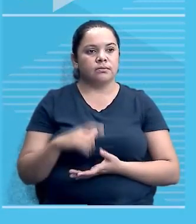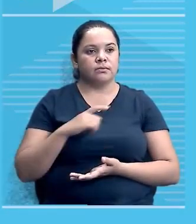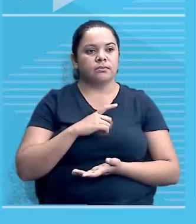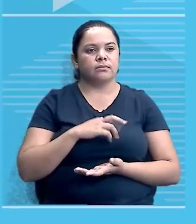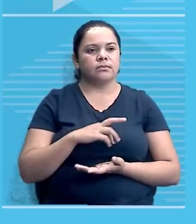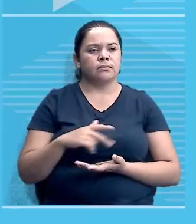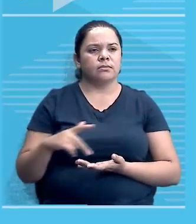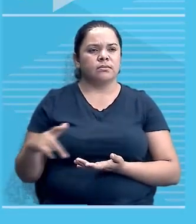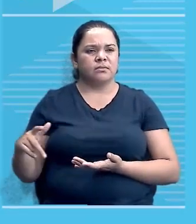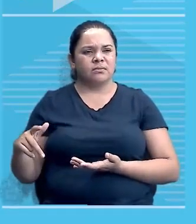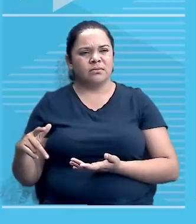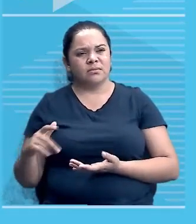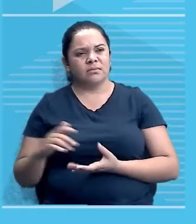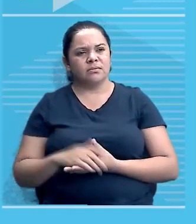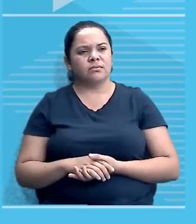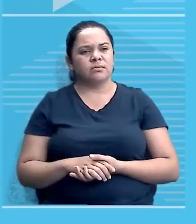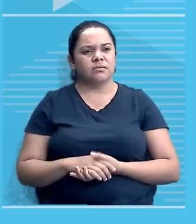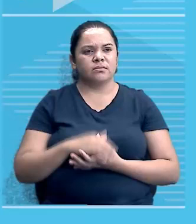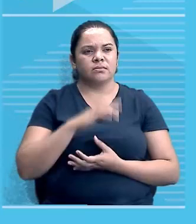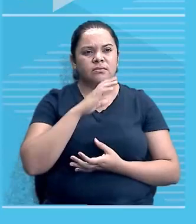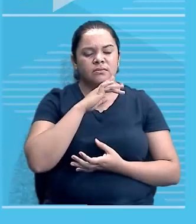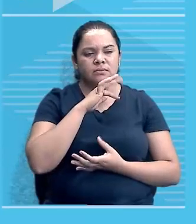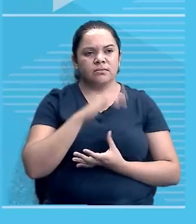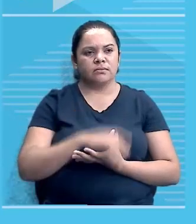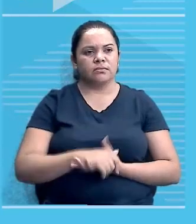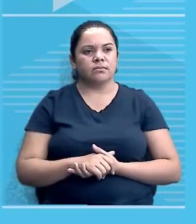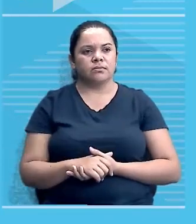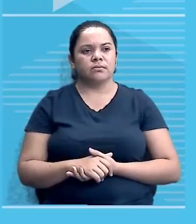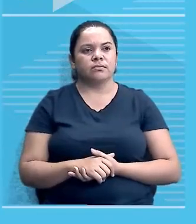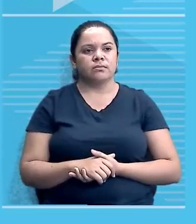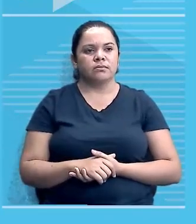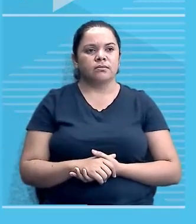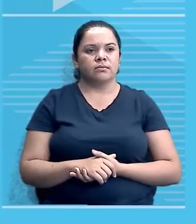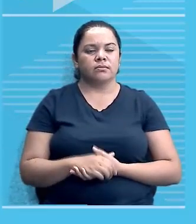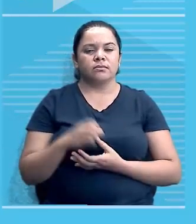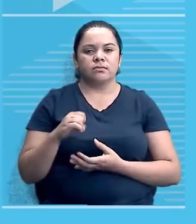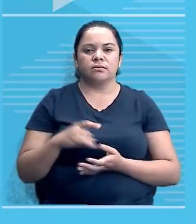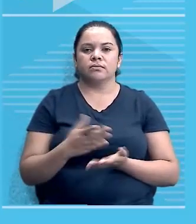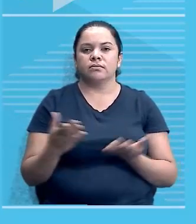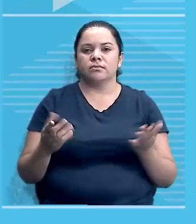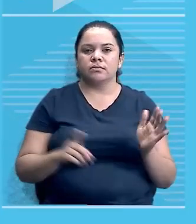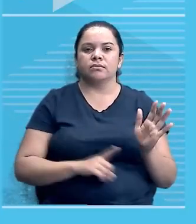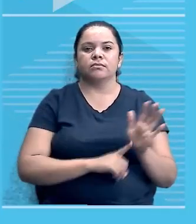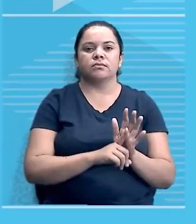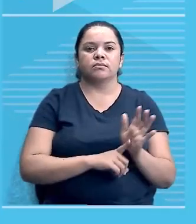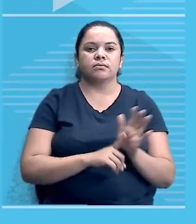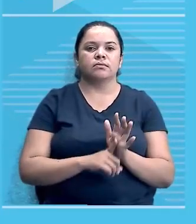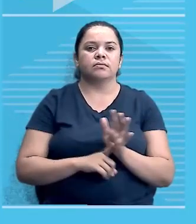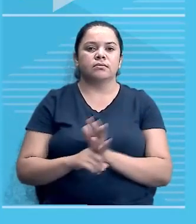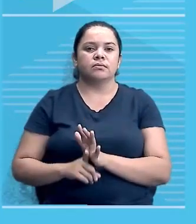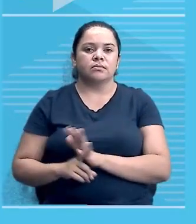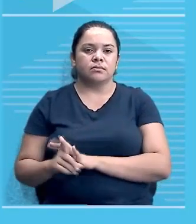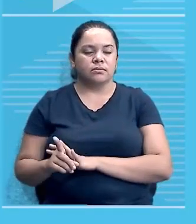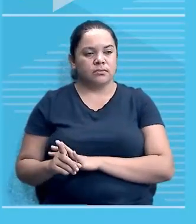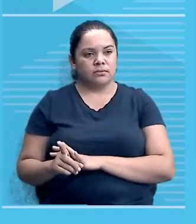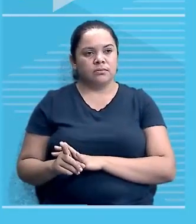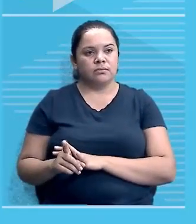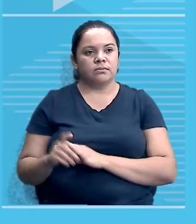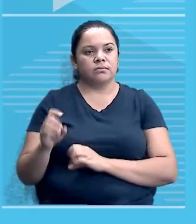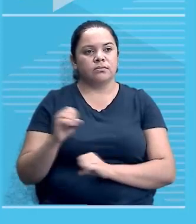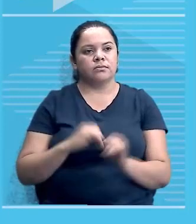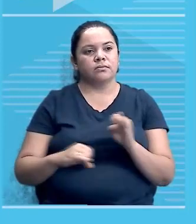barbaridade. Terminando essa aula, se você, por curiosidade, der uma olhadinha, uma pesquisa aí na internet,